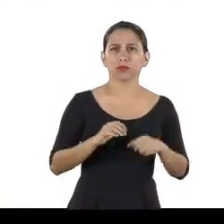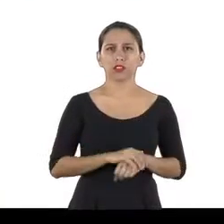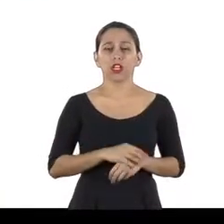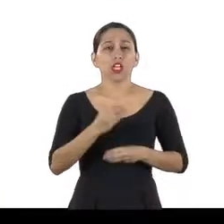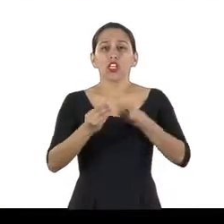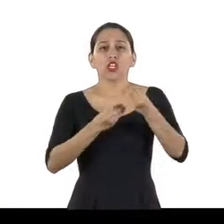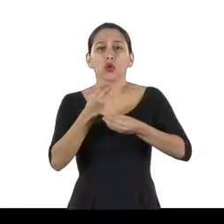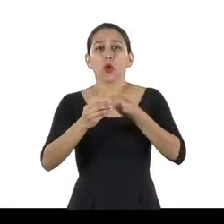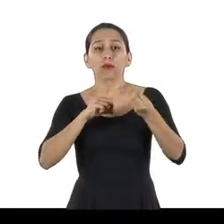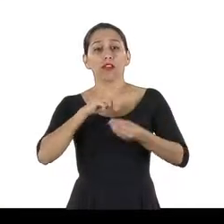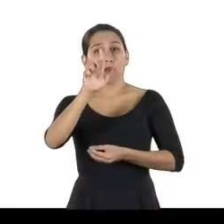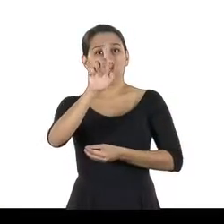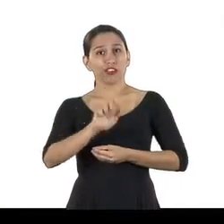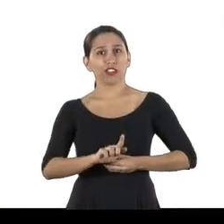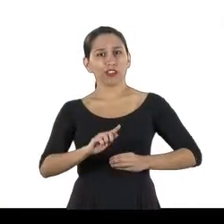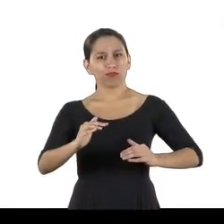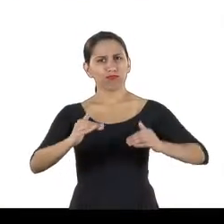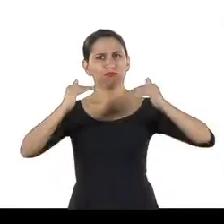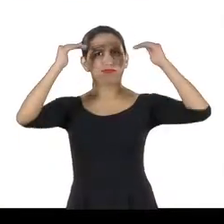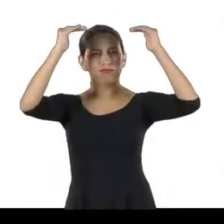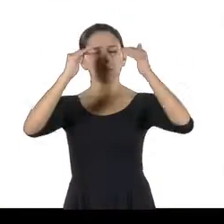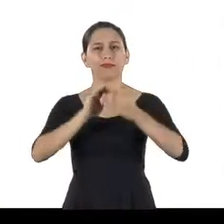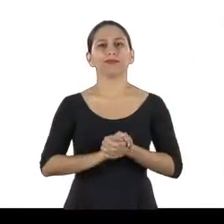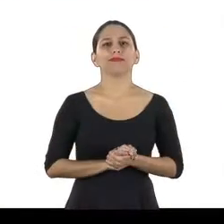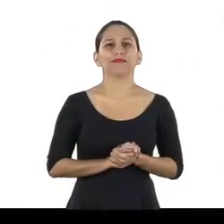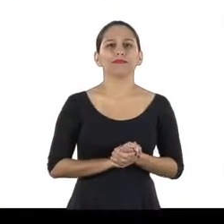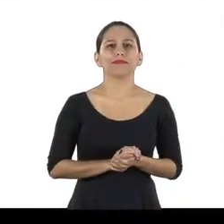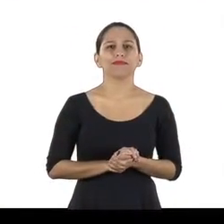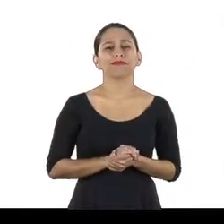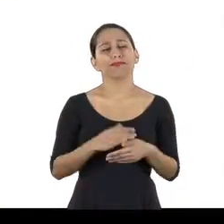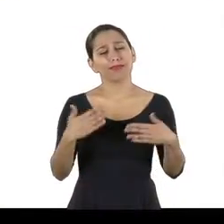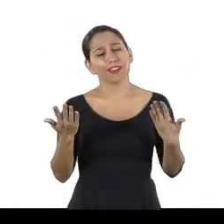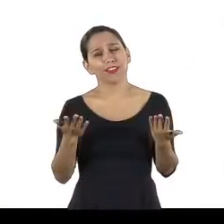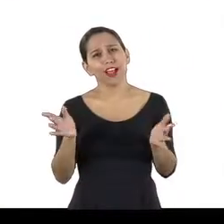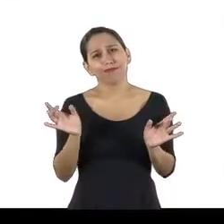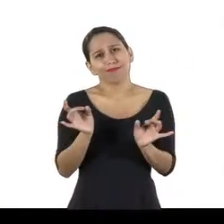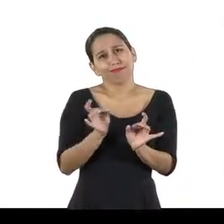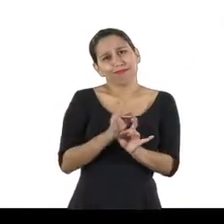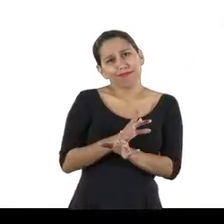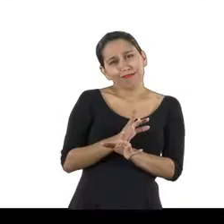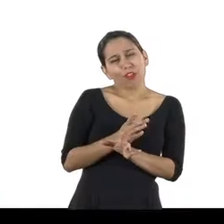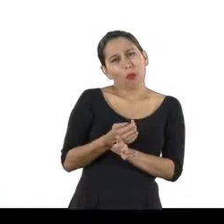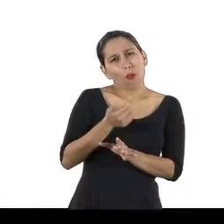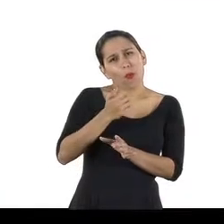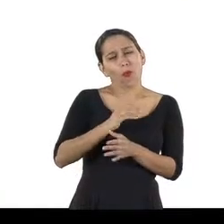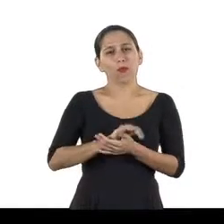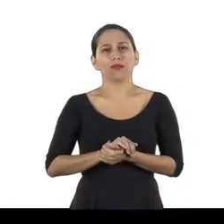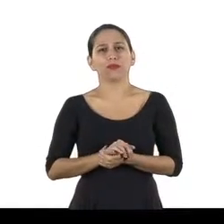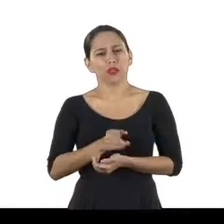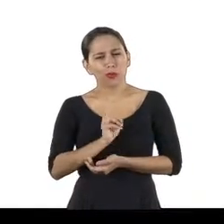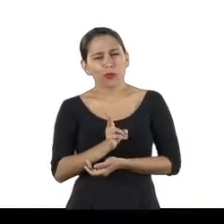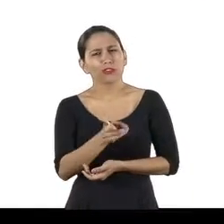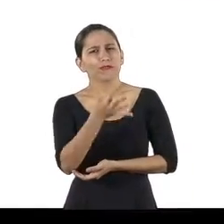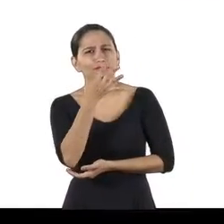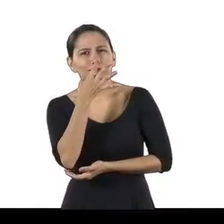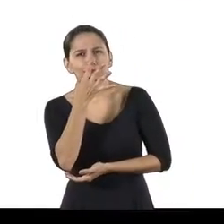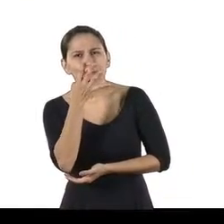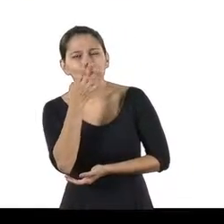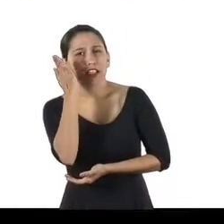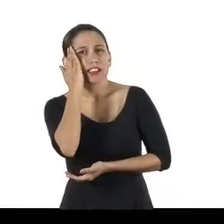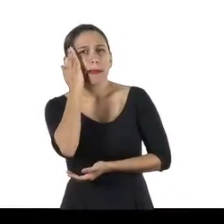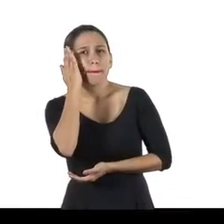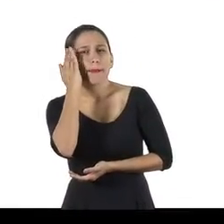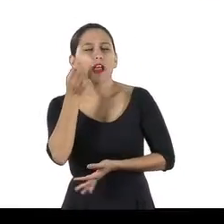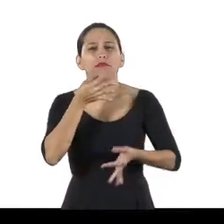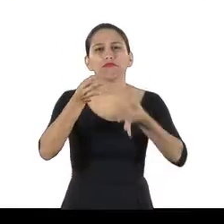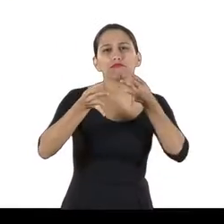bem-sucedida. Já estamos chegando ao fim deste episódio. Continue acompanhando a série e as dicas para a sua segurança